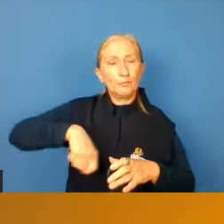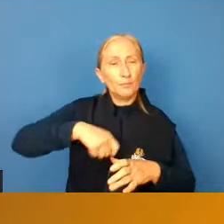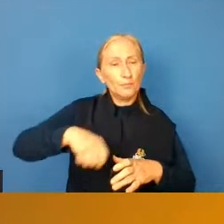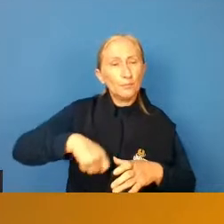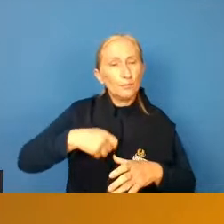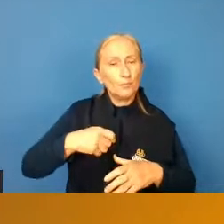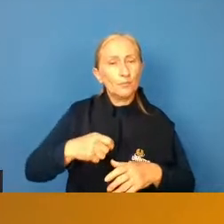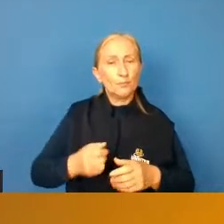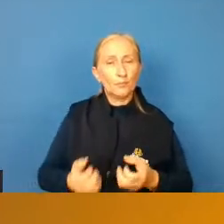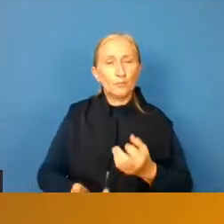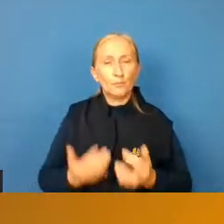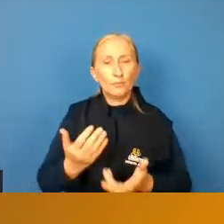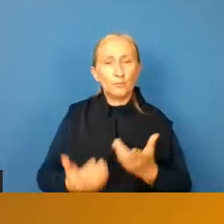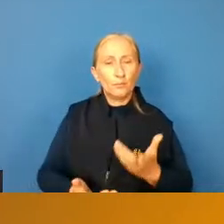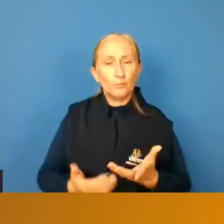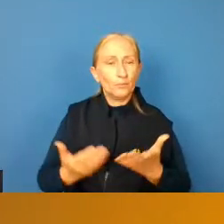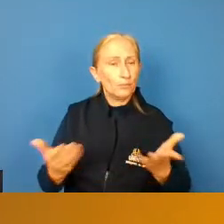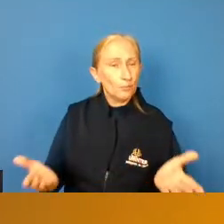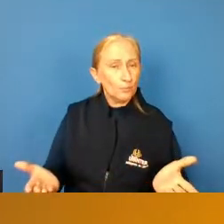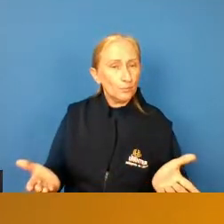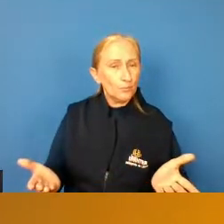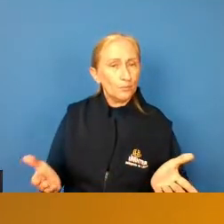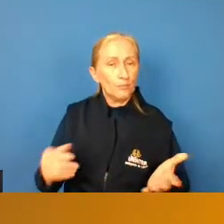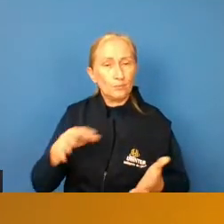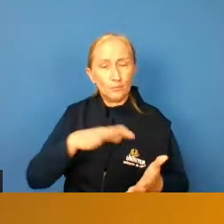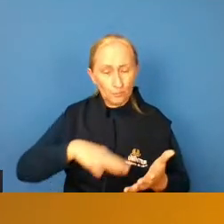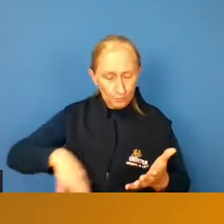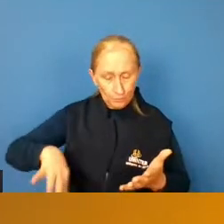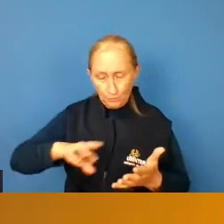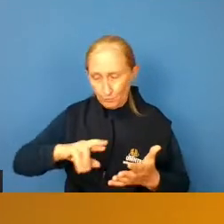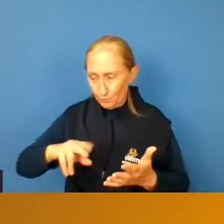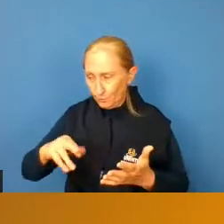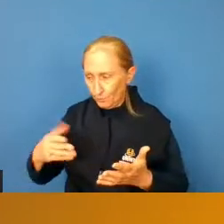e fogões e essa, né, essa, esses,